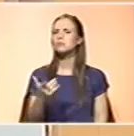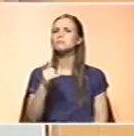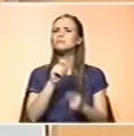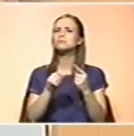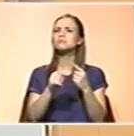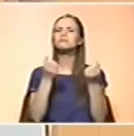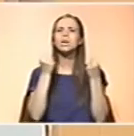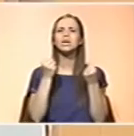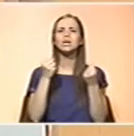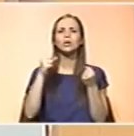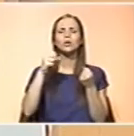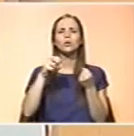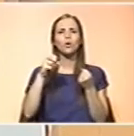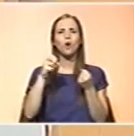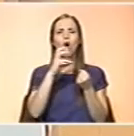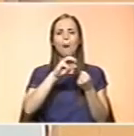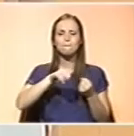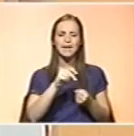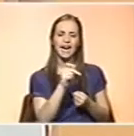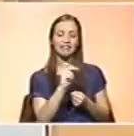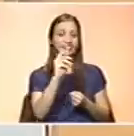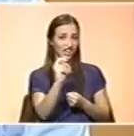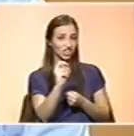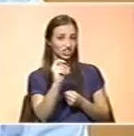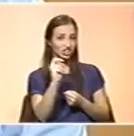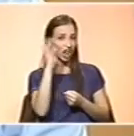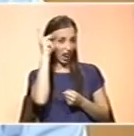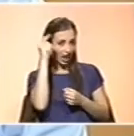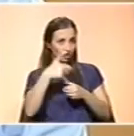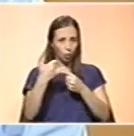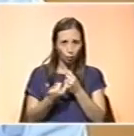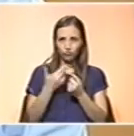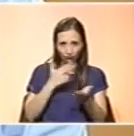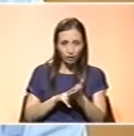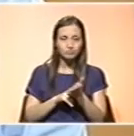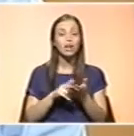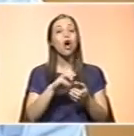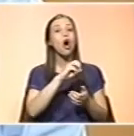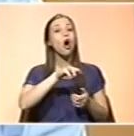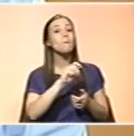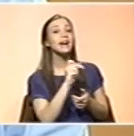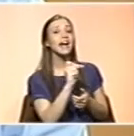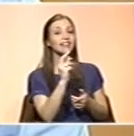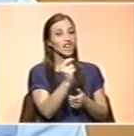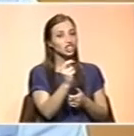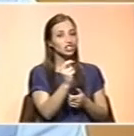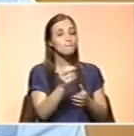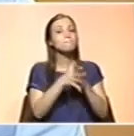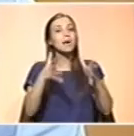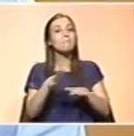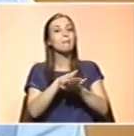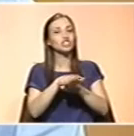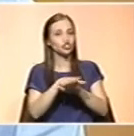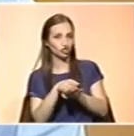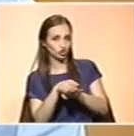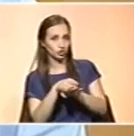O ômega 3, no iogurte... Os ômega 3, originalmente, são característicos dos peixes mais gordos. Aliás, a vitamina D